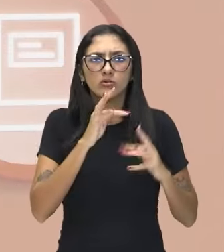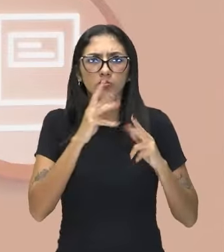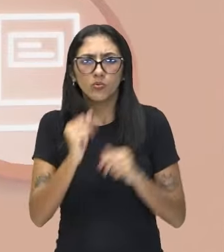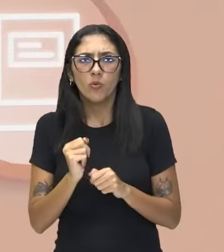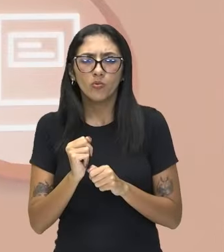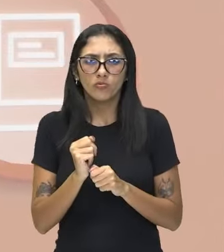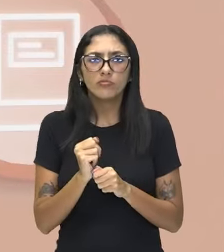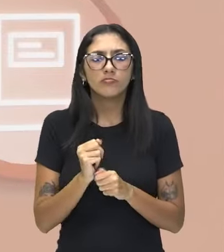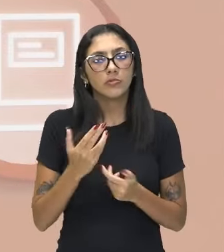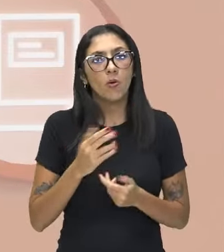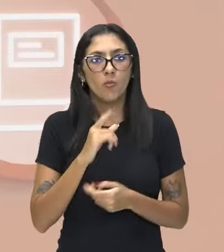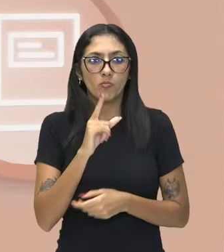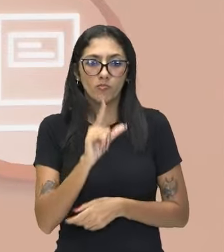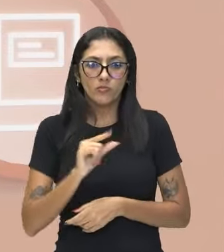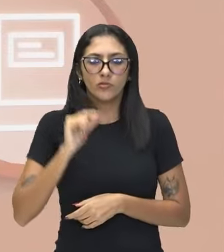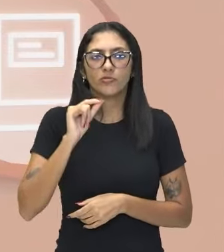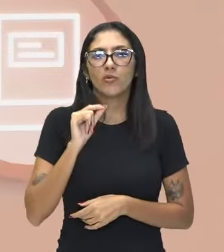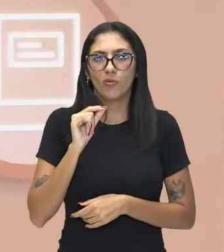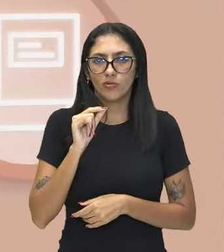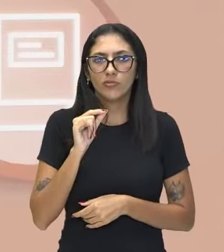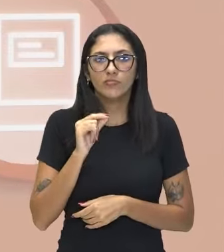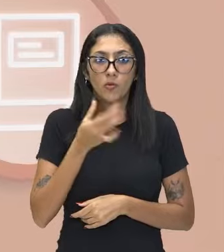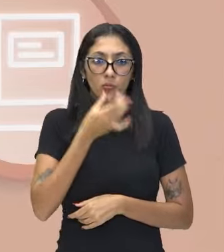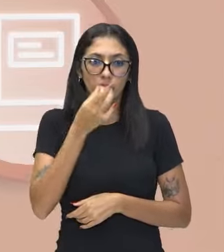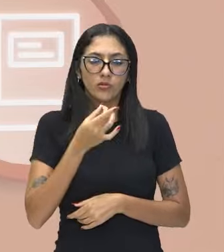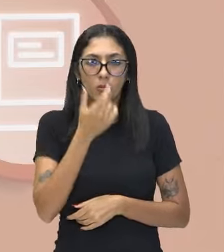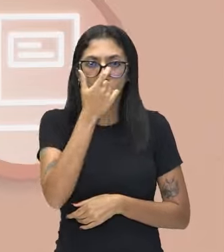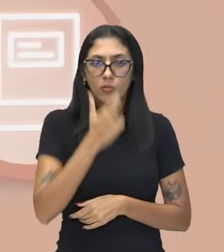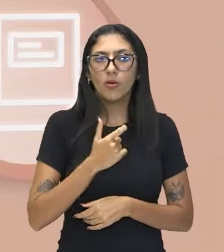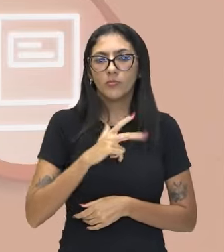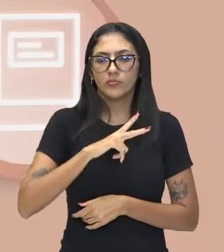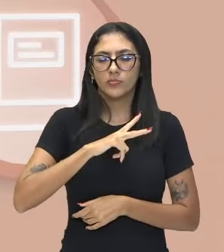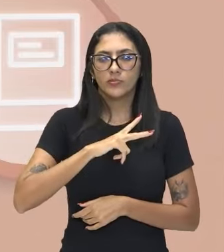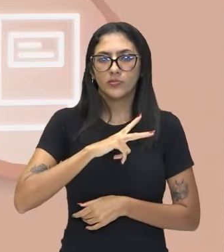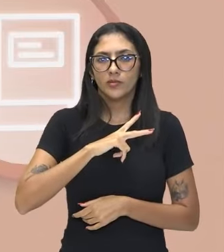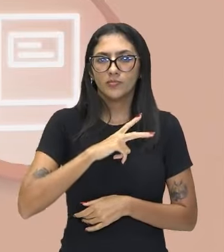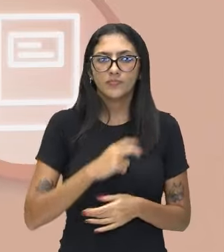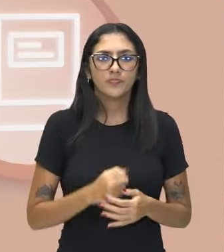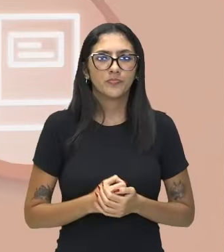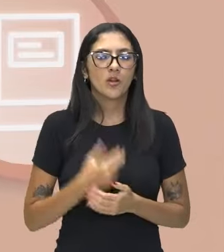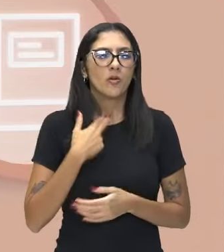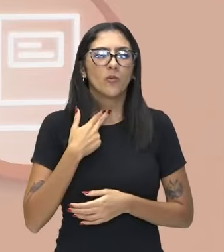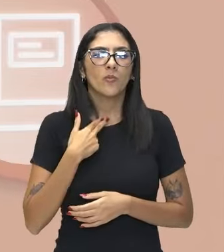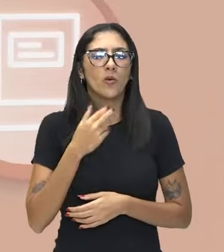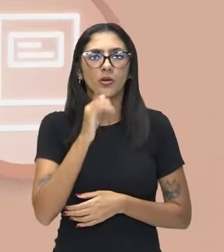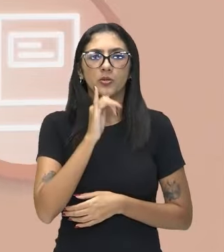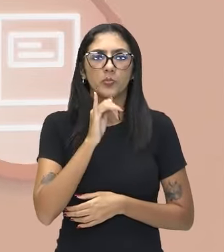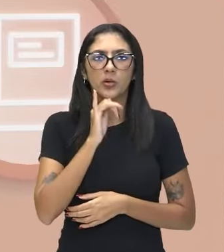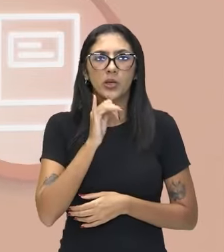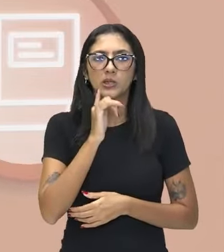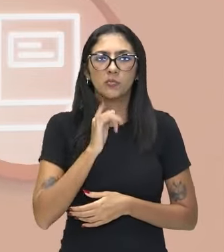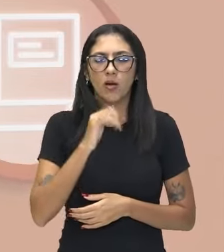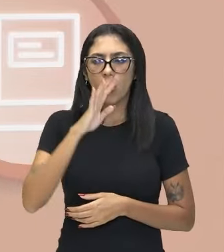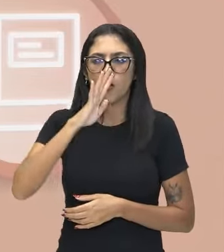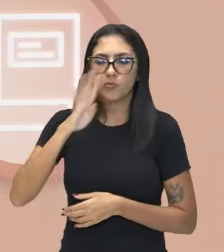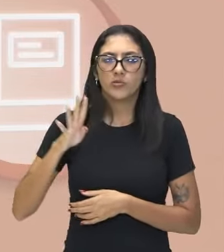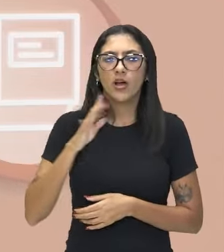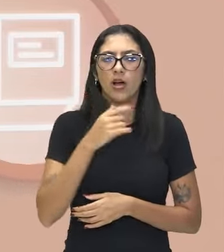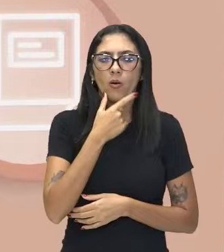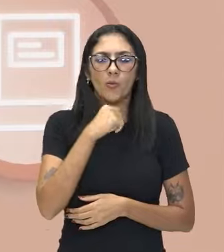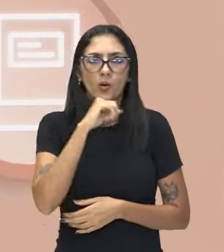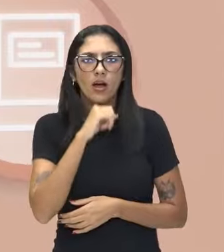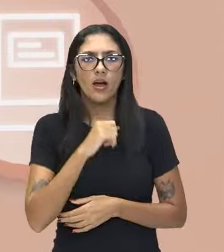escolha que eu fiz. E eu não posso jogar nas costas do pai, da mãe, dos